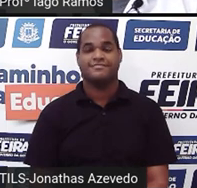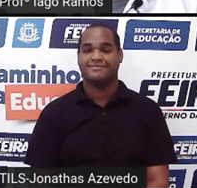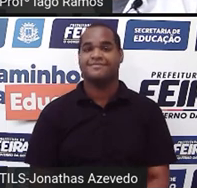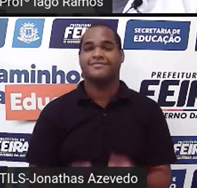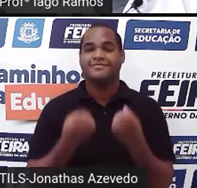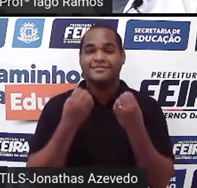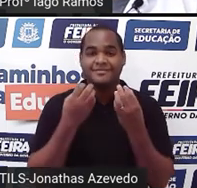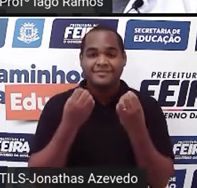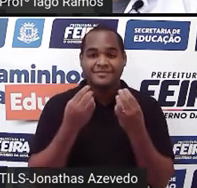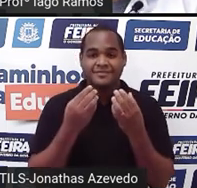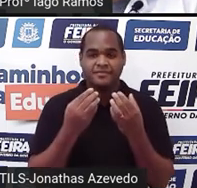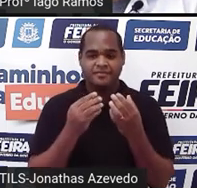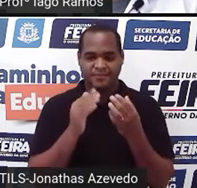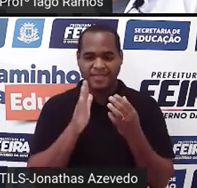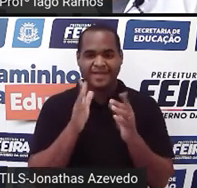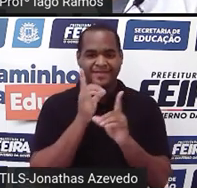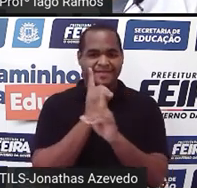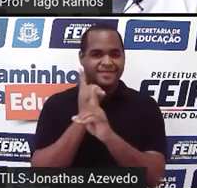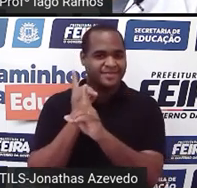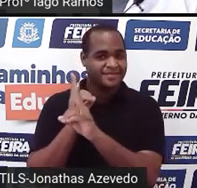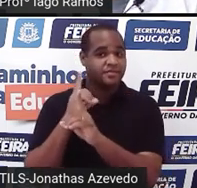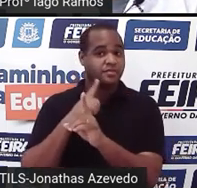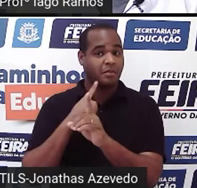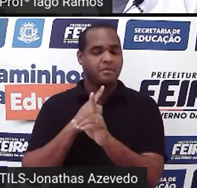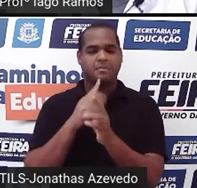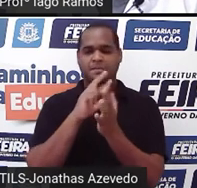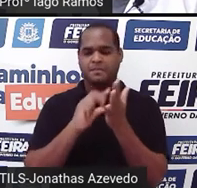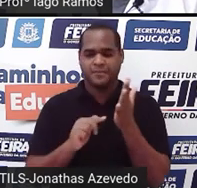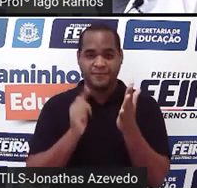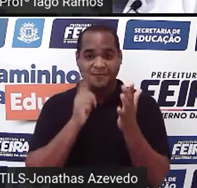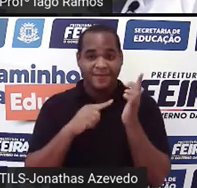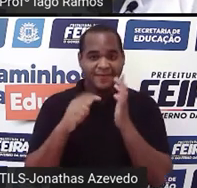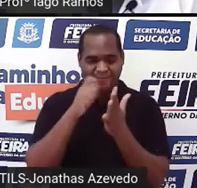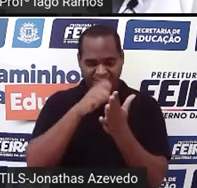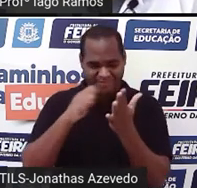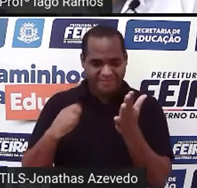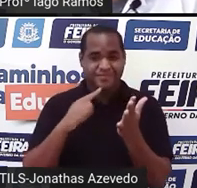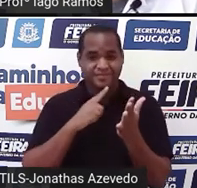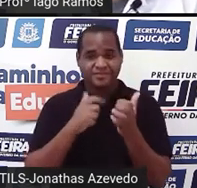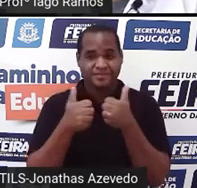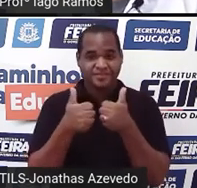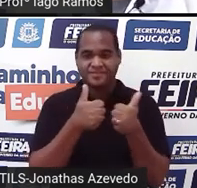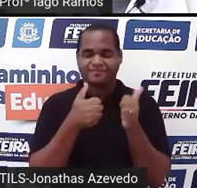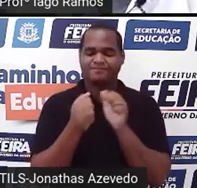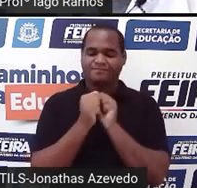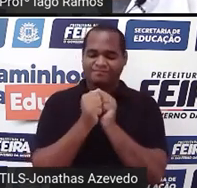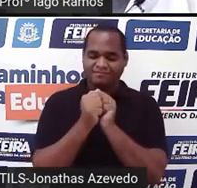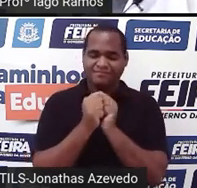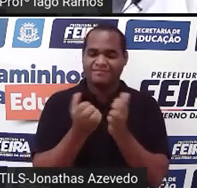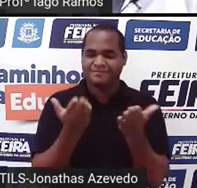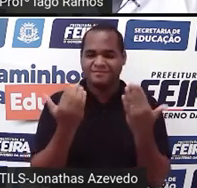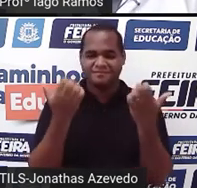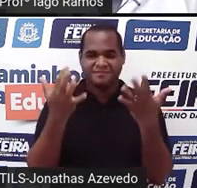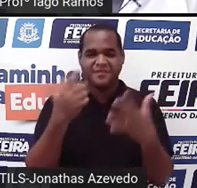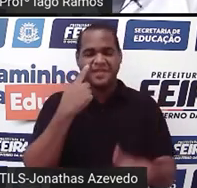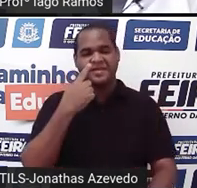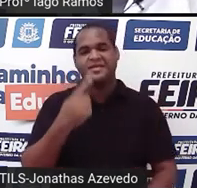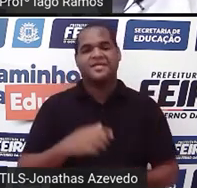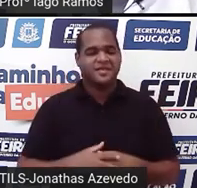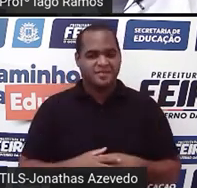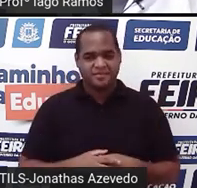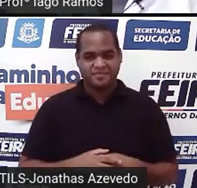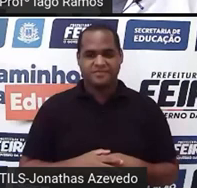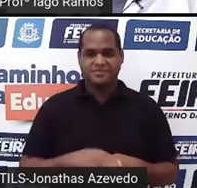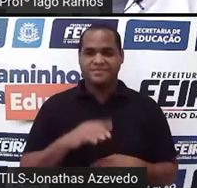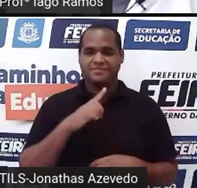Prontinho. Prontinho. aí, já achou quais são os elementos? Conseguiu anotar? Vem aqui junto comigo, olha só. A gente